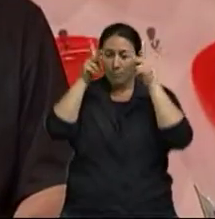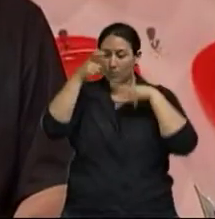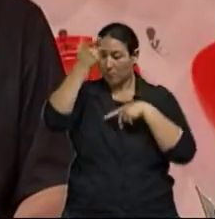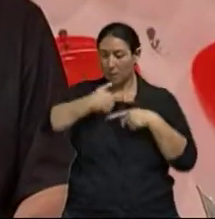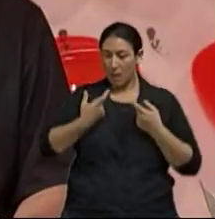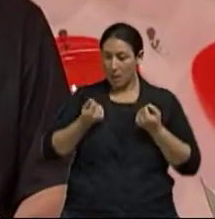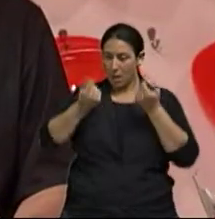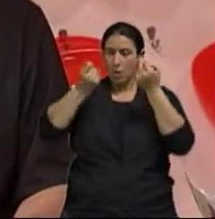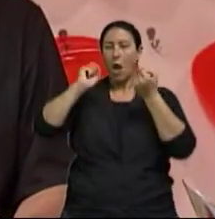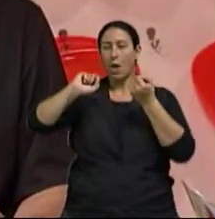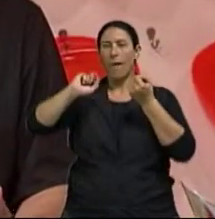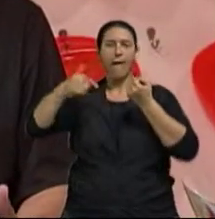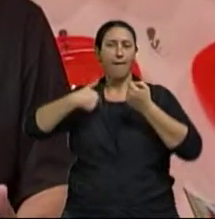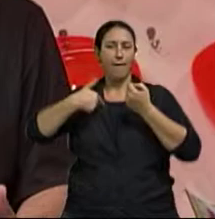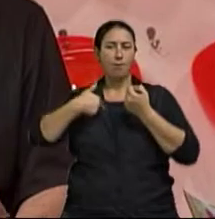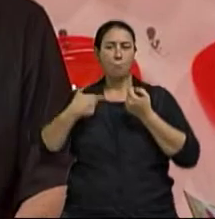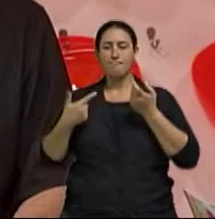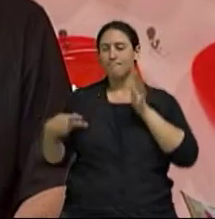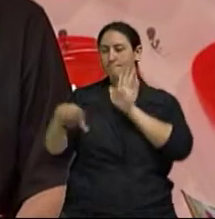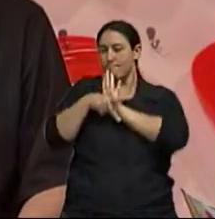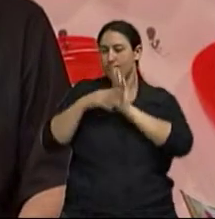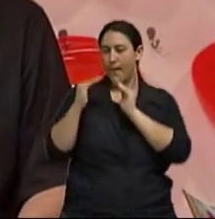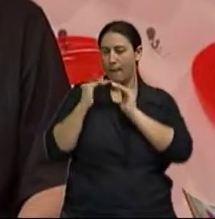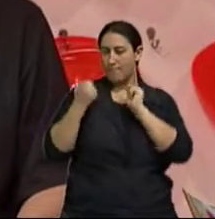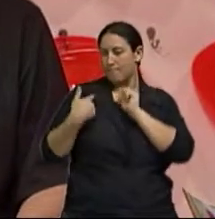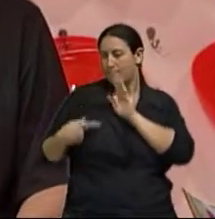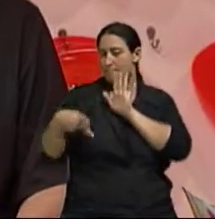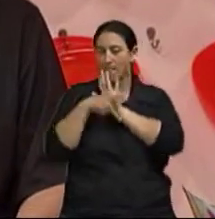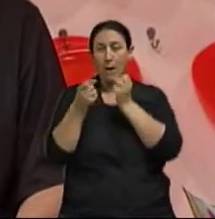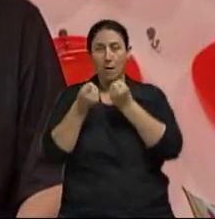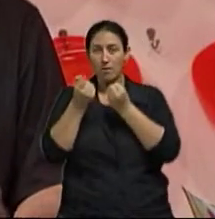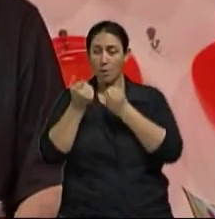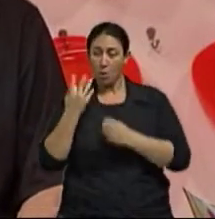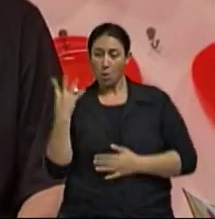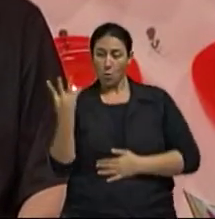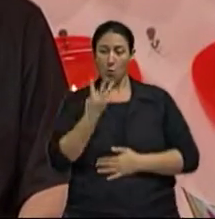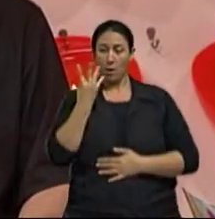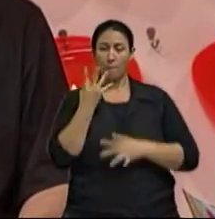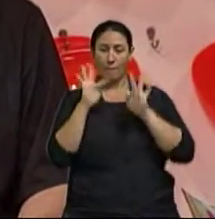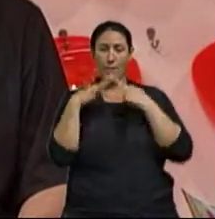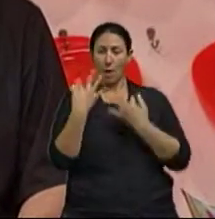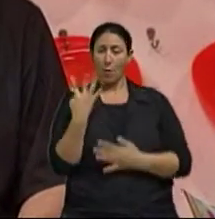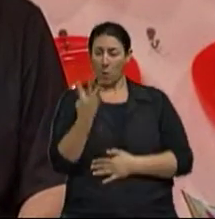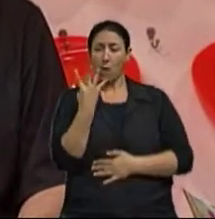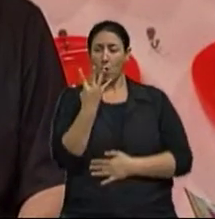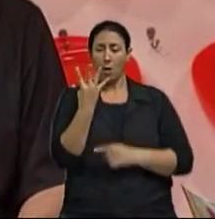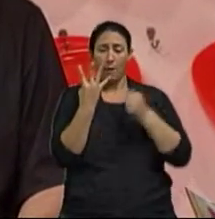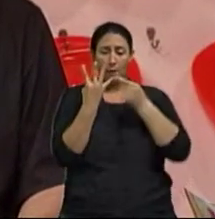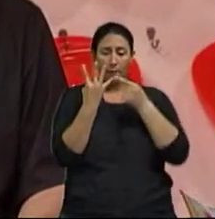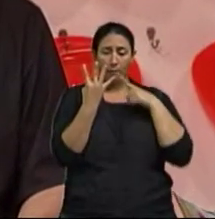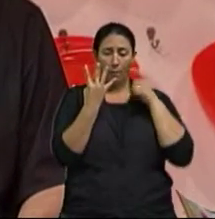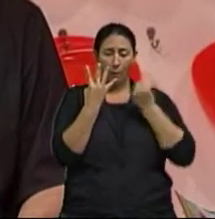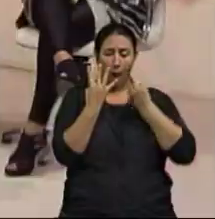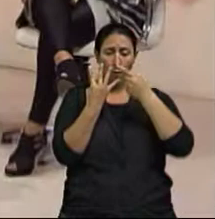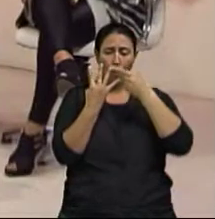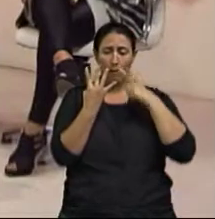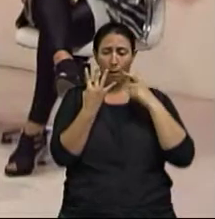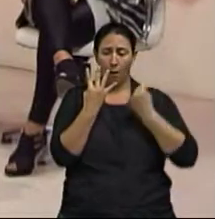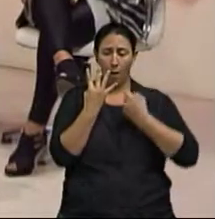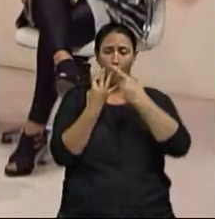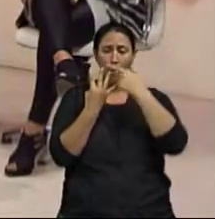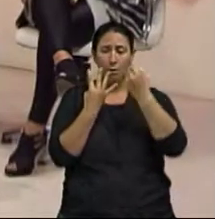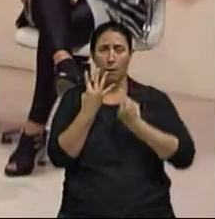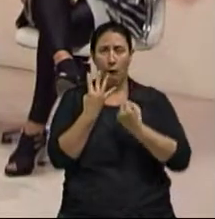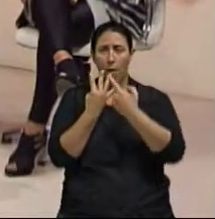bem material, né? Então, assim, uma família de quatro pessoas, por que precisa ter quatro carros? Exatamente Dois é a coisa mais